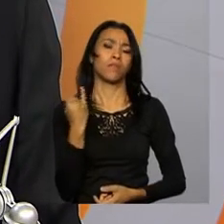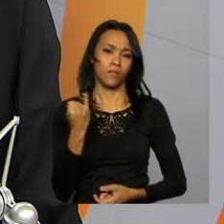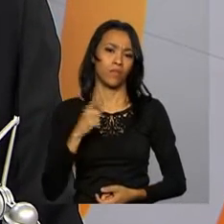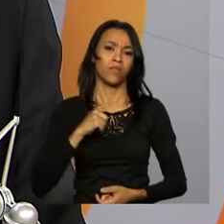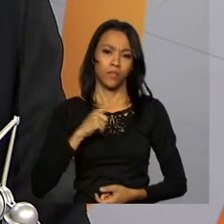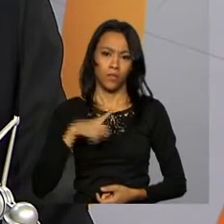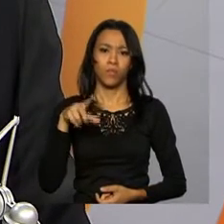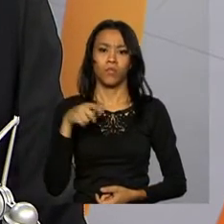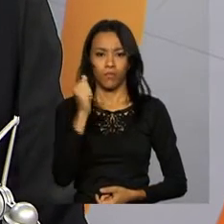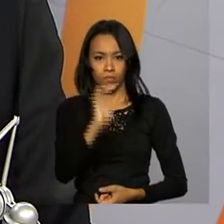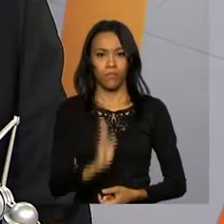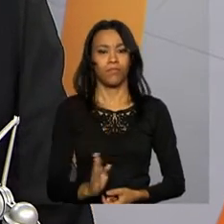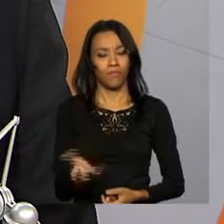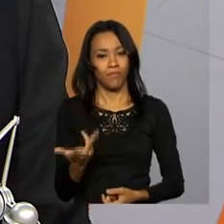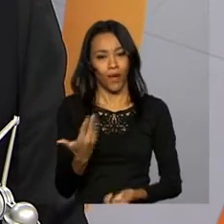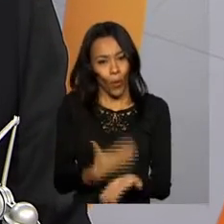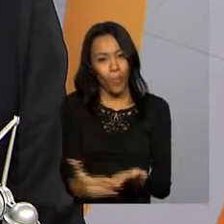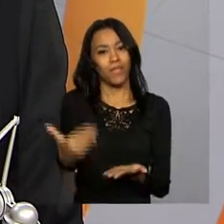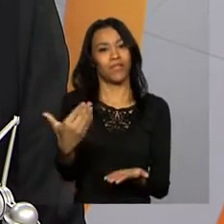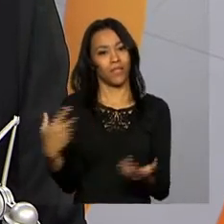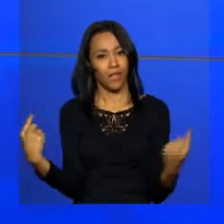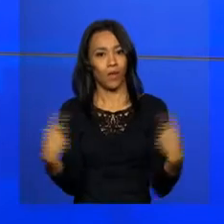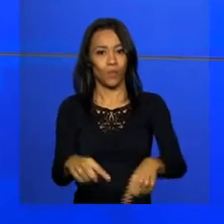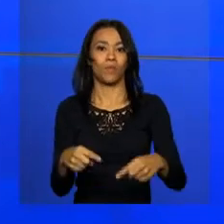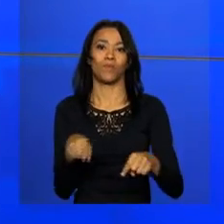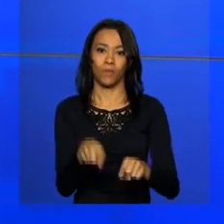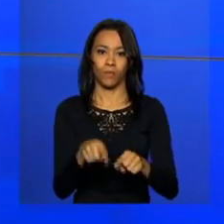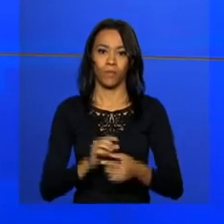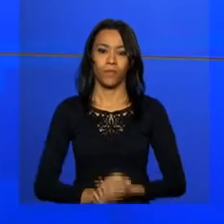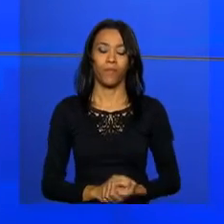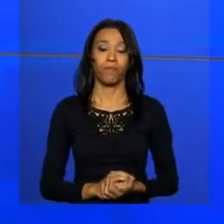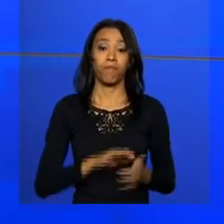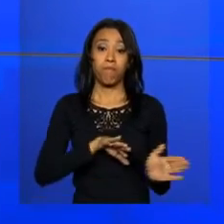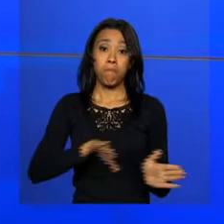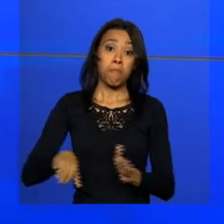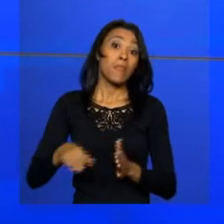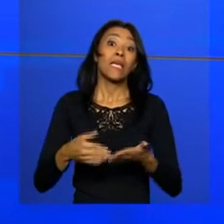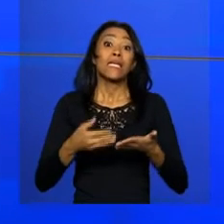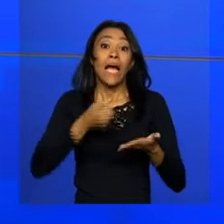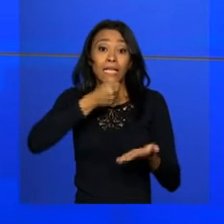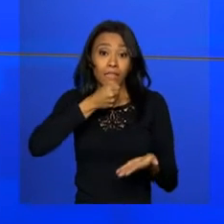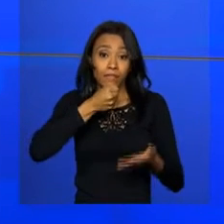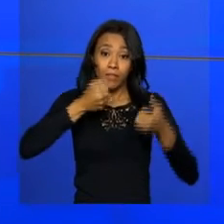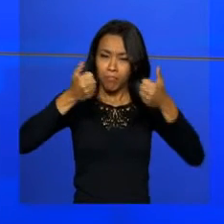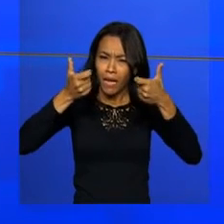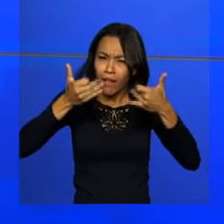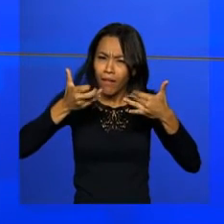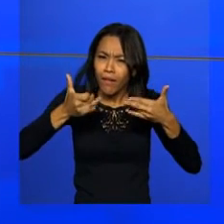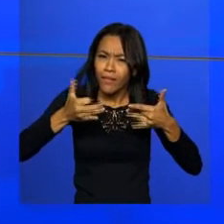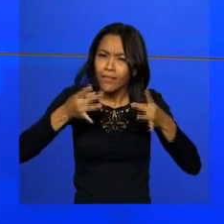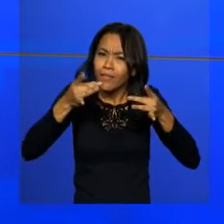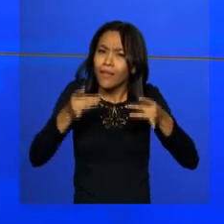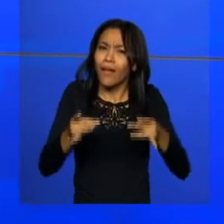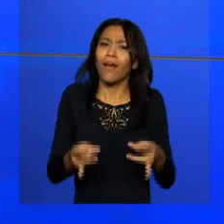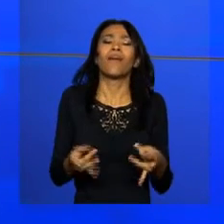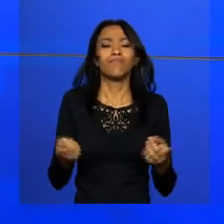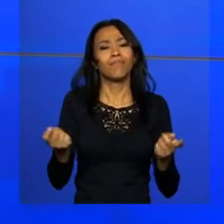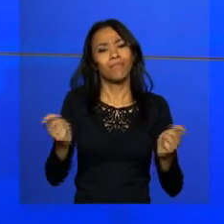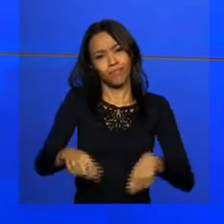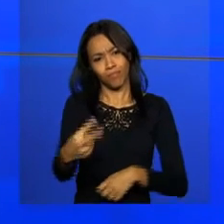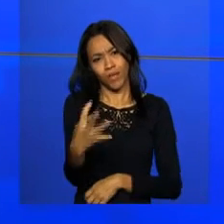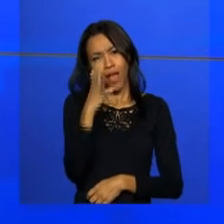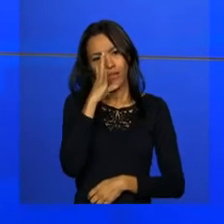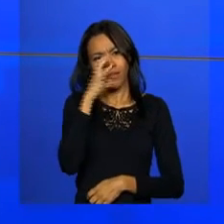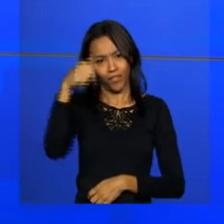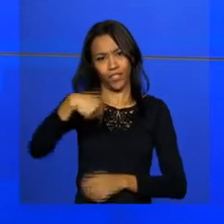no Brasil, para fazer esse combate permanente. A entrevista completa do ministro Aloysio Mercadante, você confere aqui na